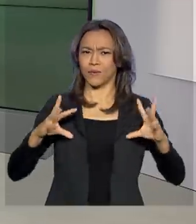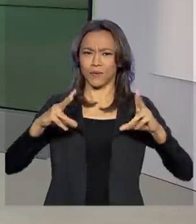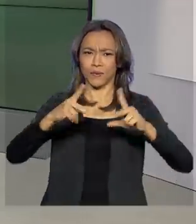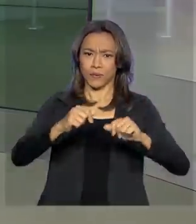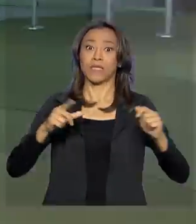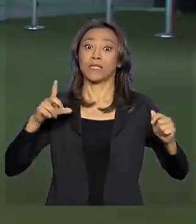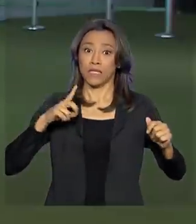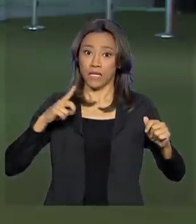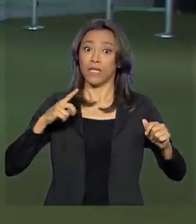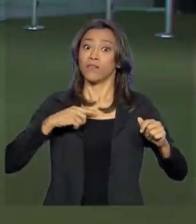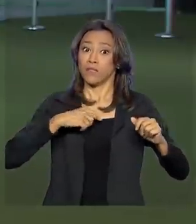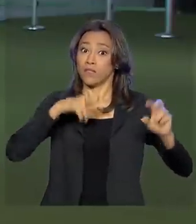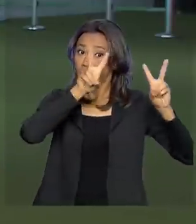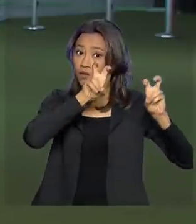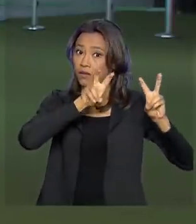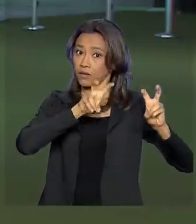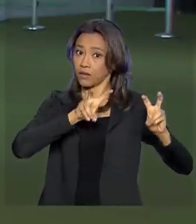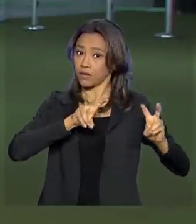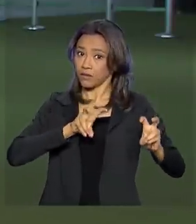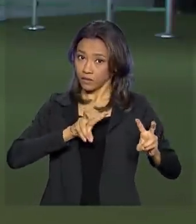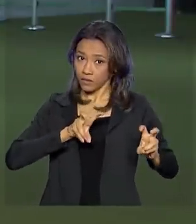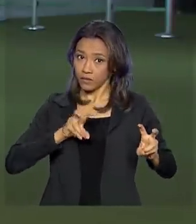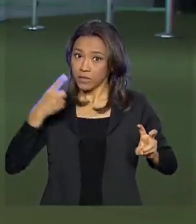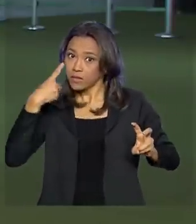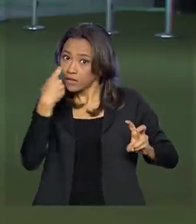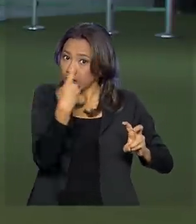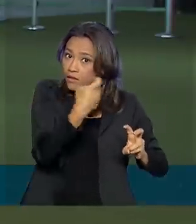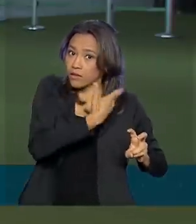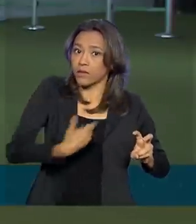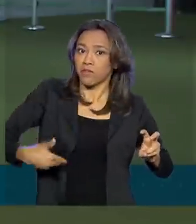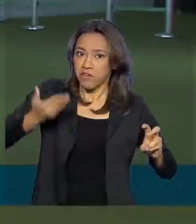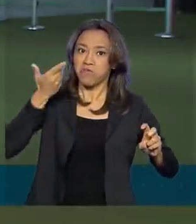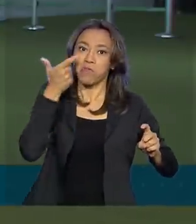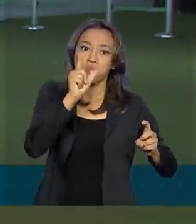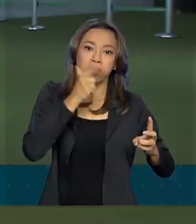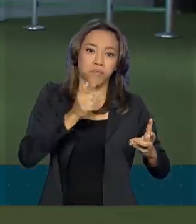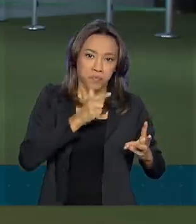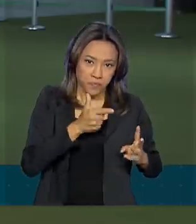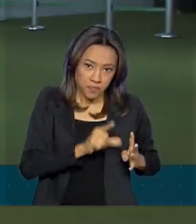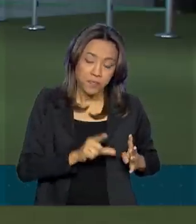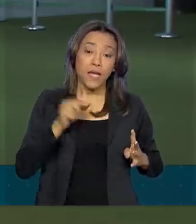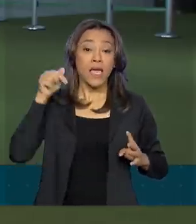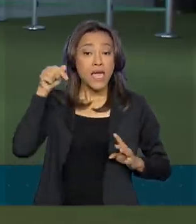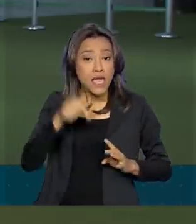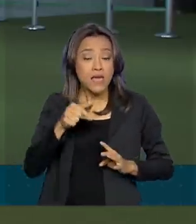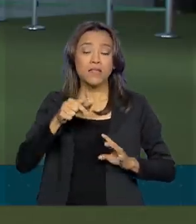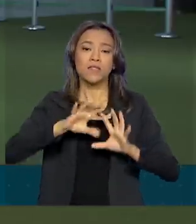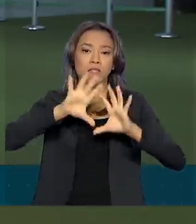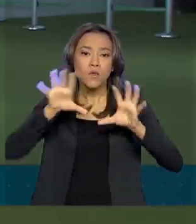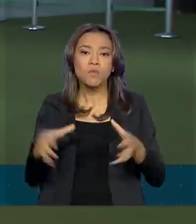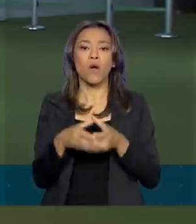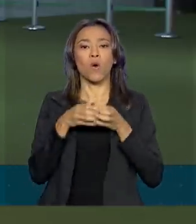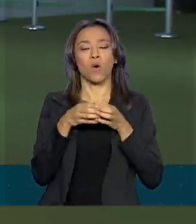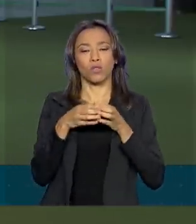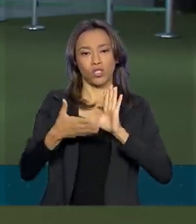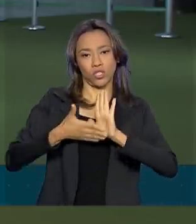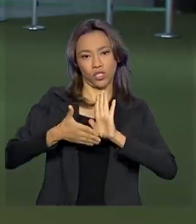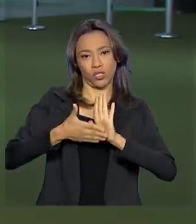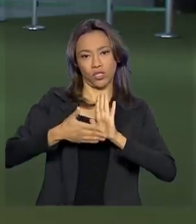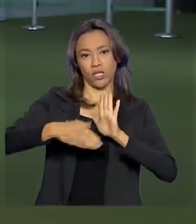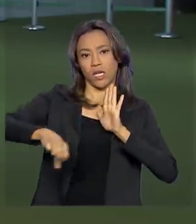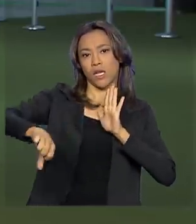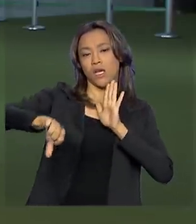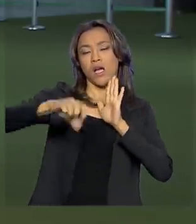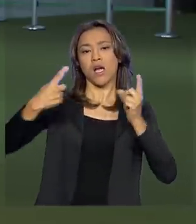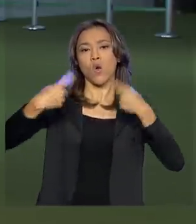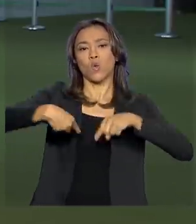algumas pautas aprovadas aqui de interesse do governo. Esse pacote anticrime, que inicialmente foi proposto pelo ministro da Justiça, Sérgio